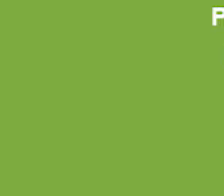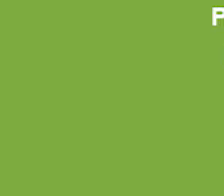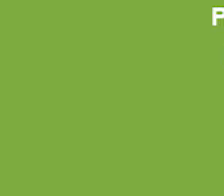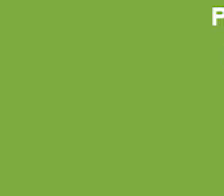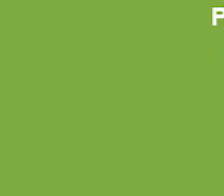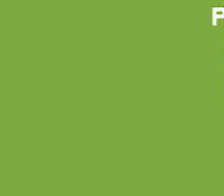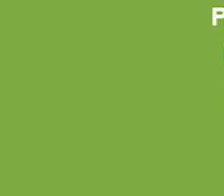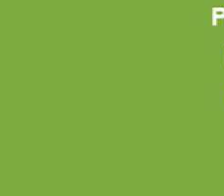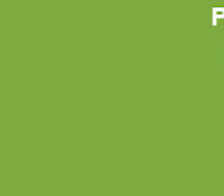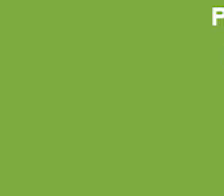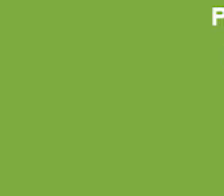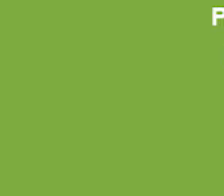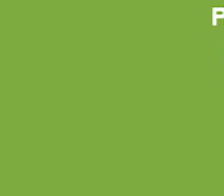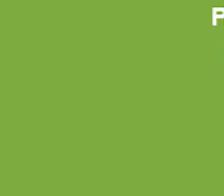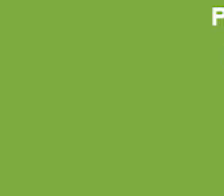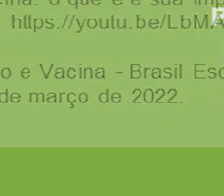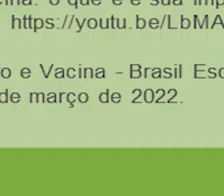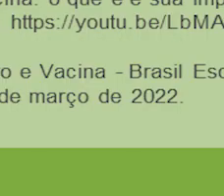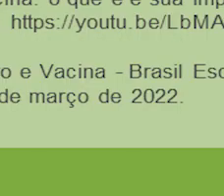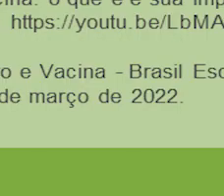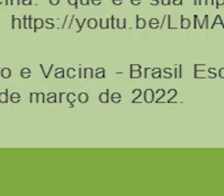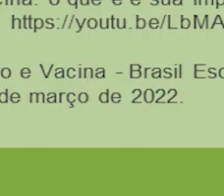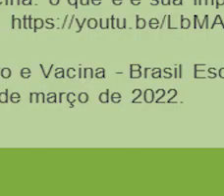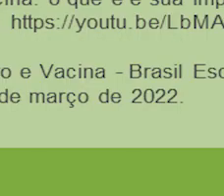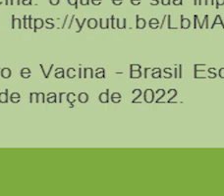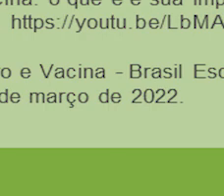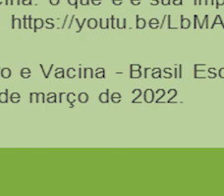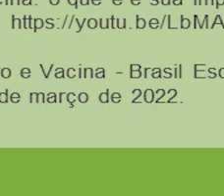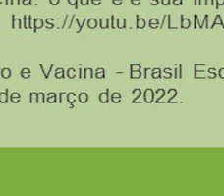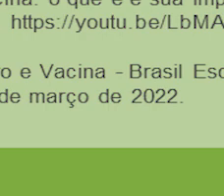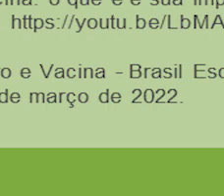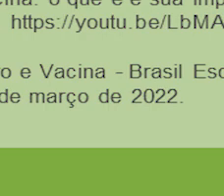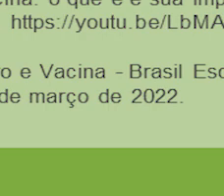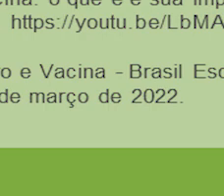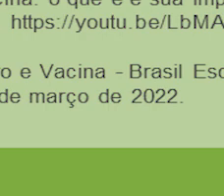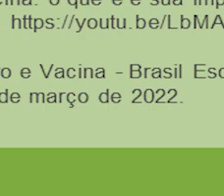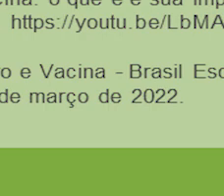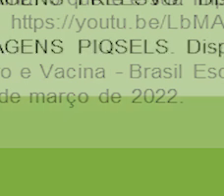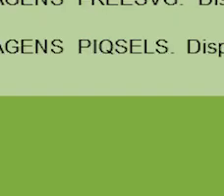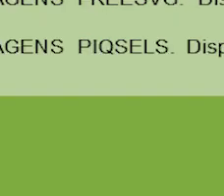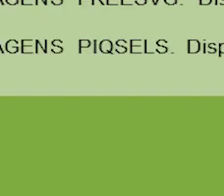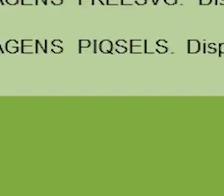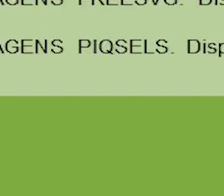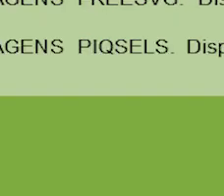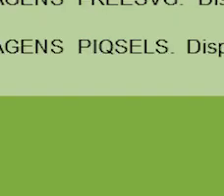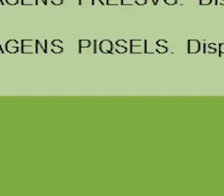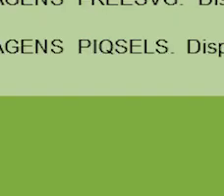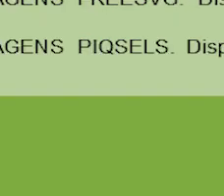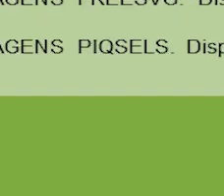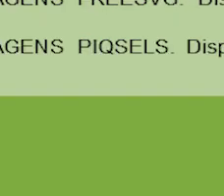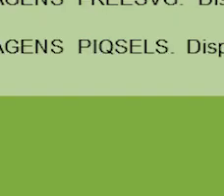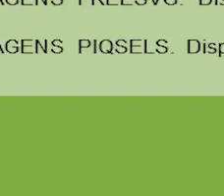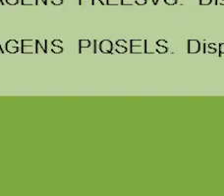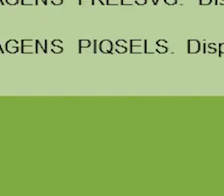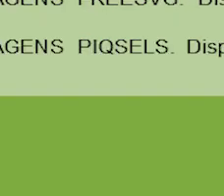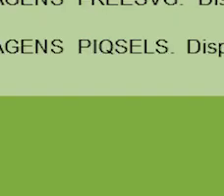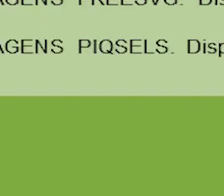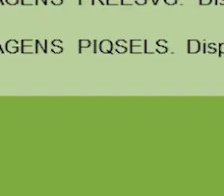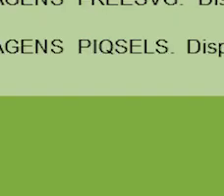não